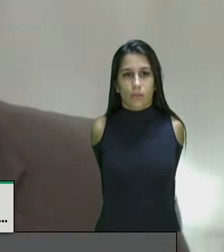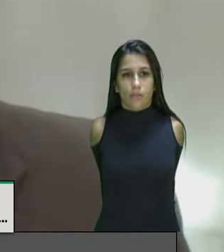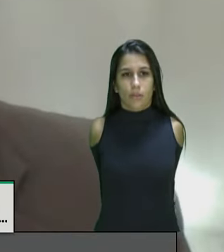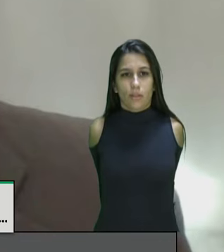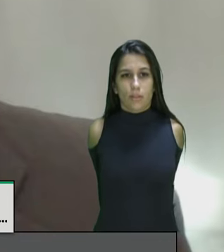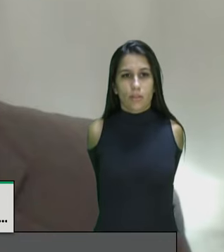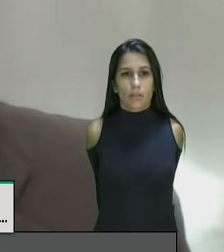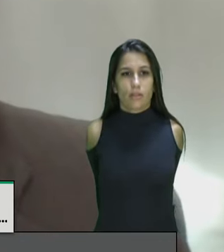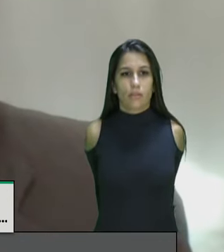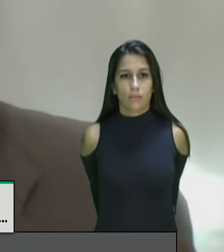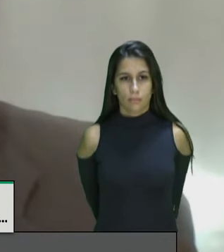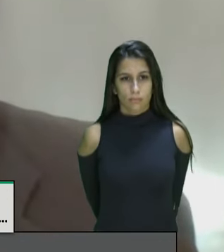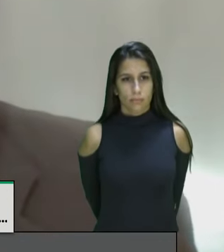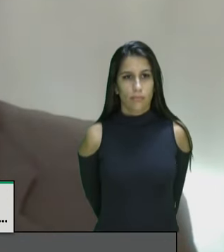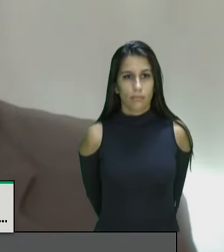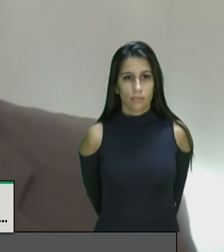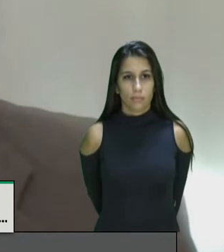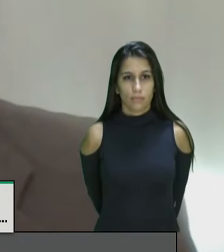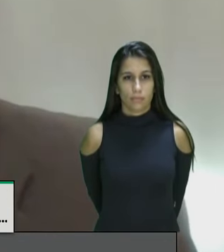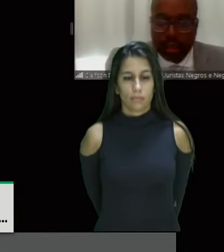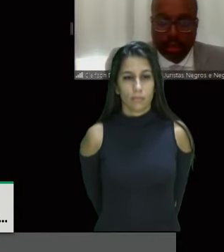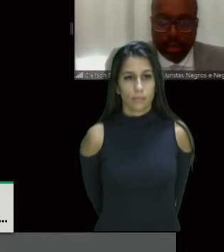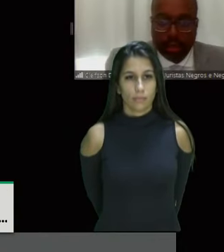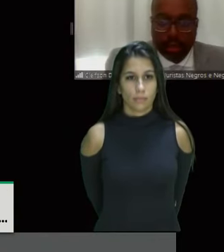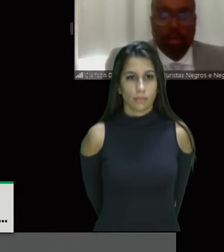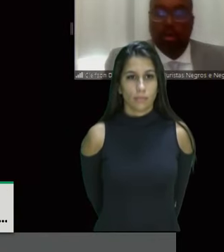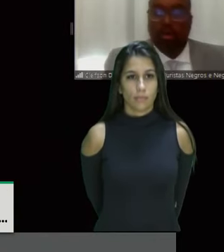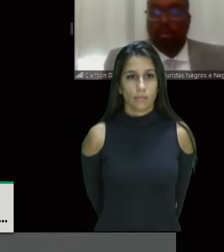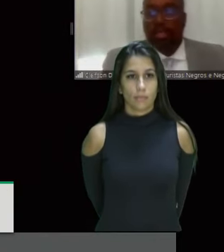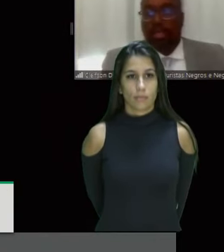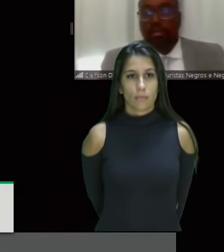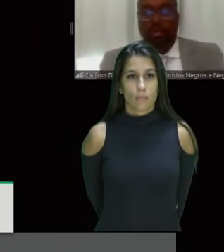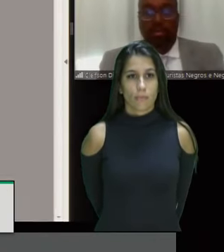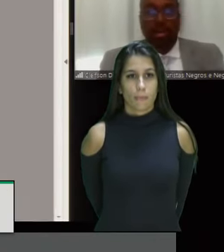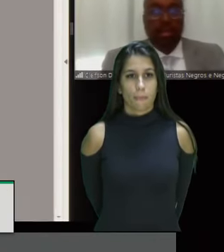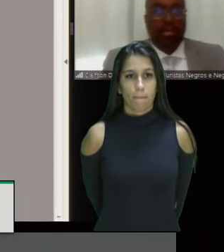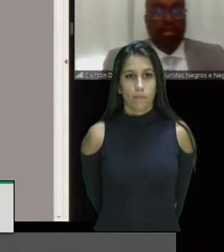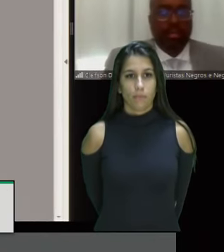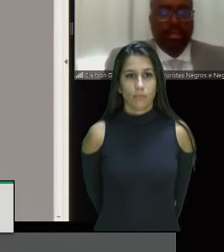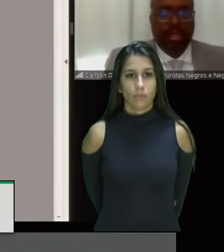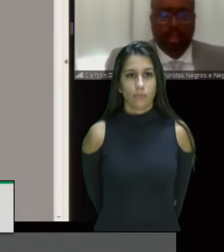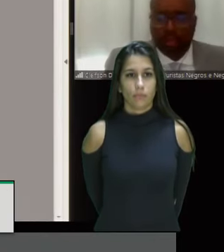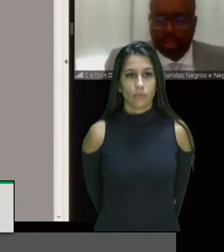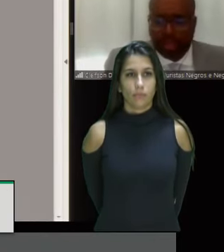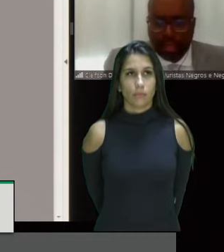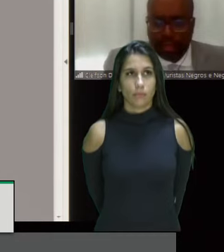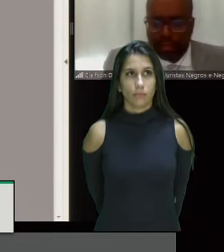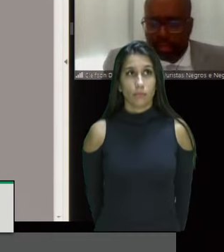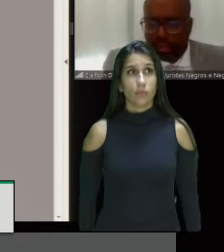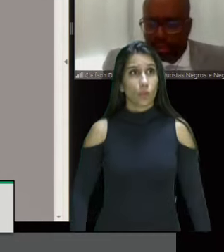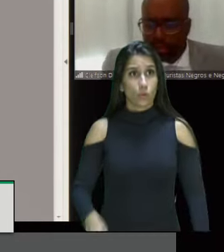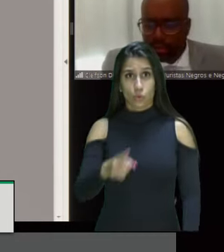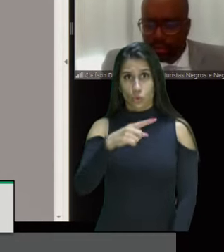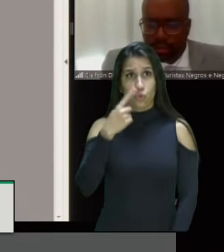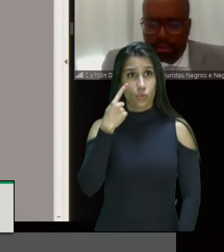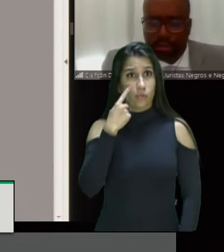Eu vou precisar de som, então eu não vou compartilhar o som. Está todo mundo ouvindo a tela?